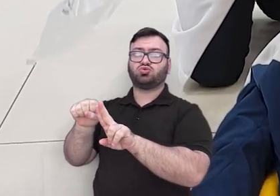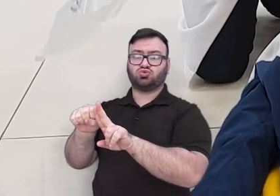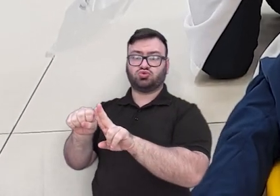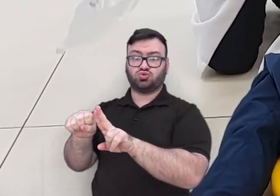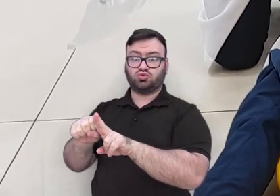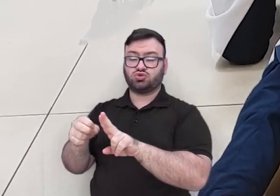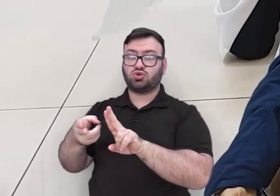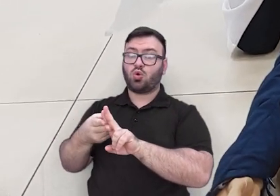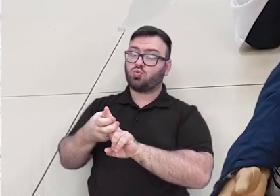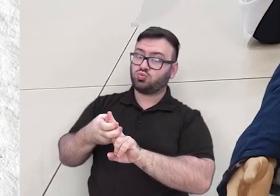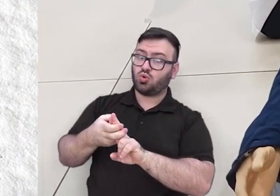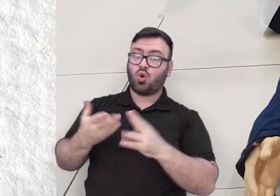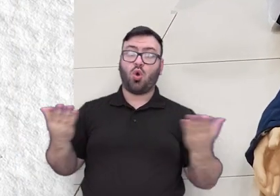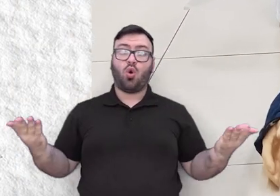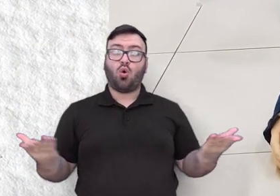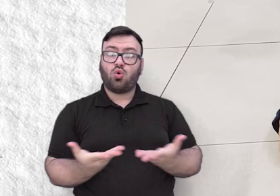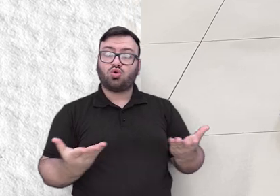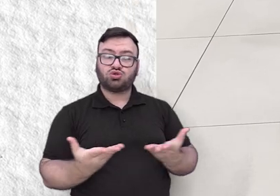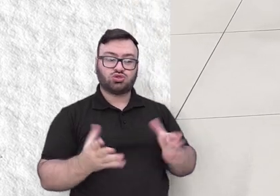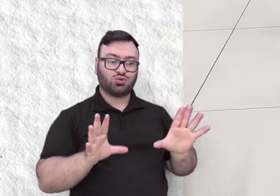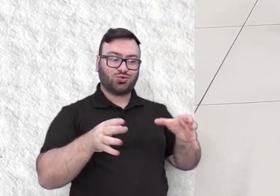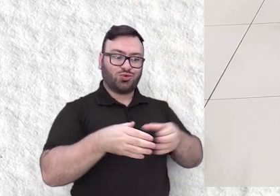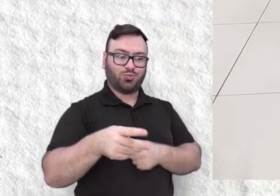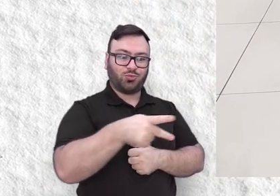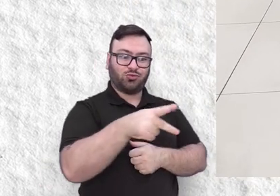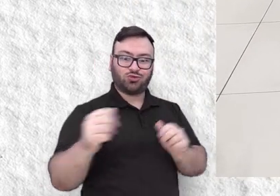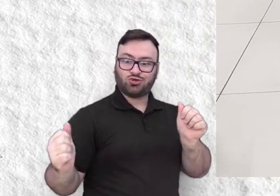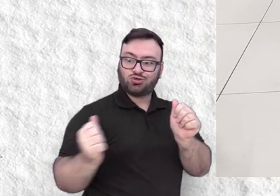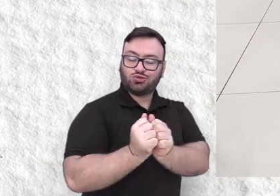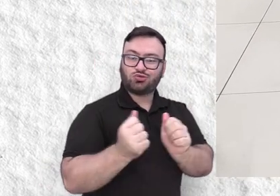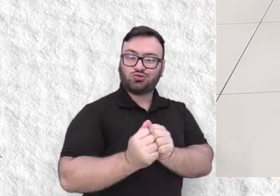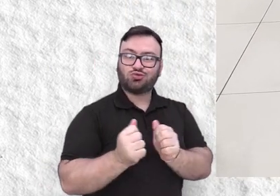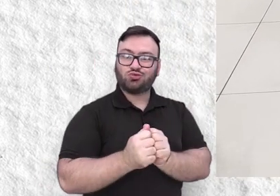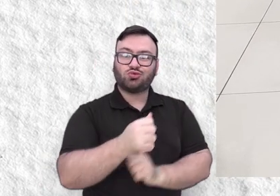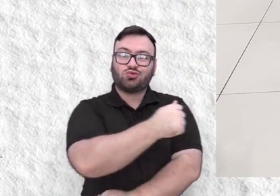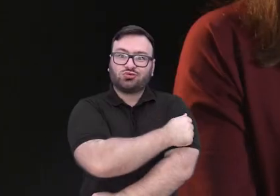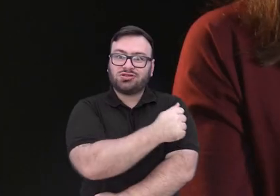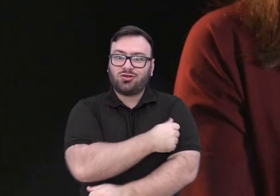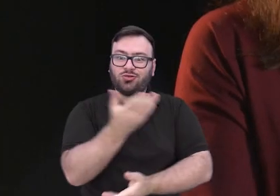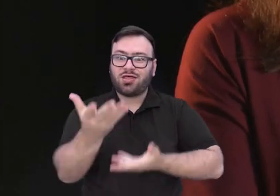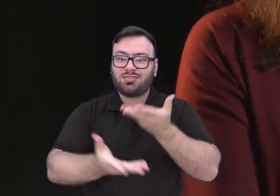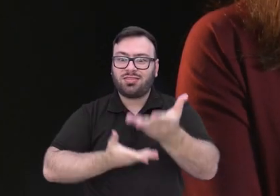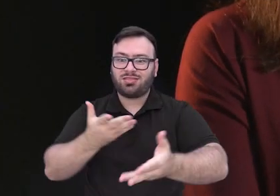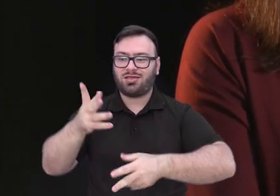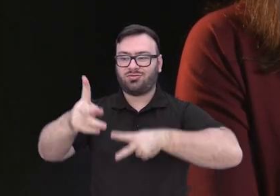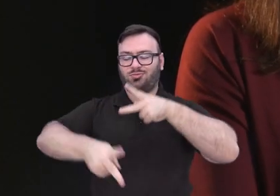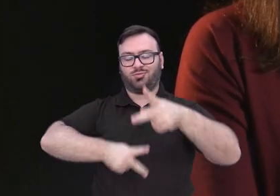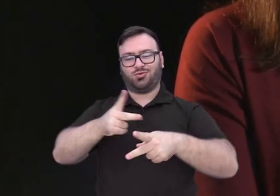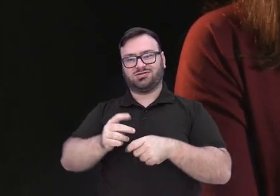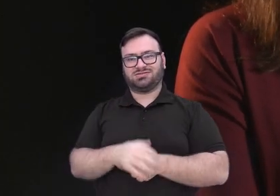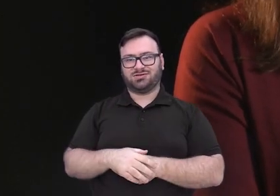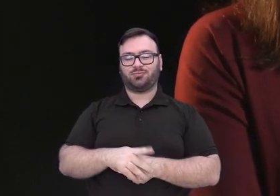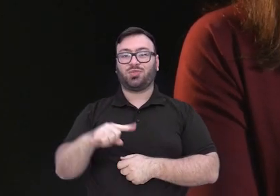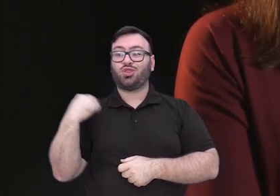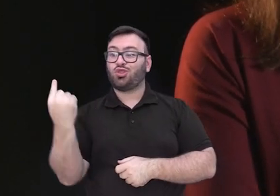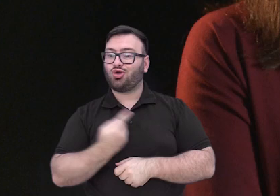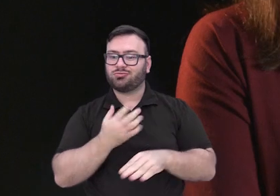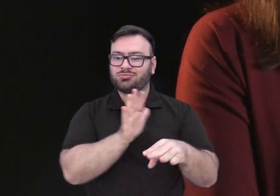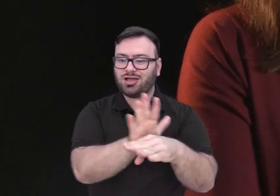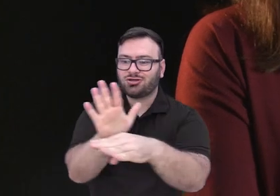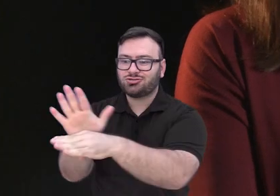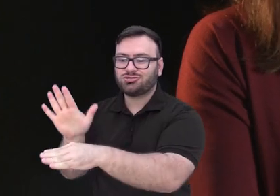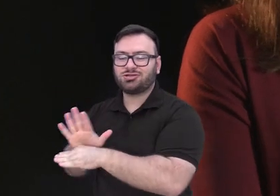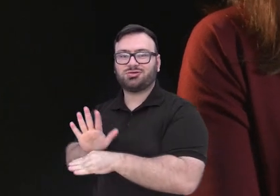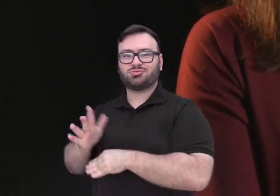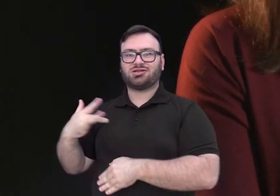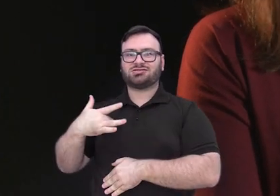hoje os nossos professores estão lá com os alunos fazendo atendimento dessa população. Nós contribuímos com a saúde pública do